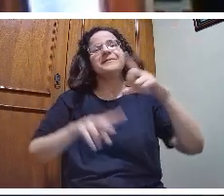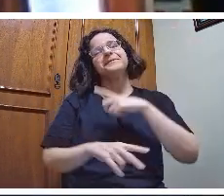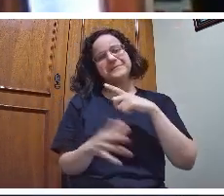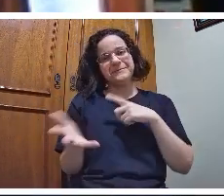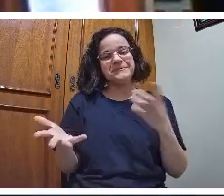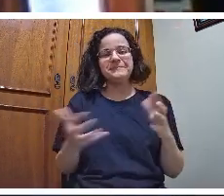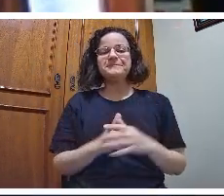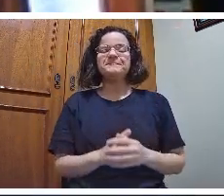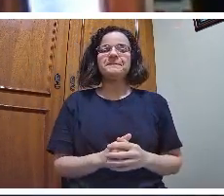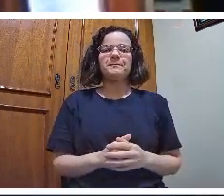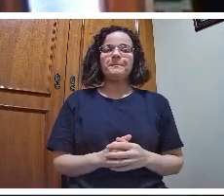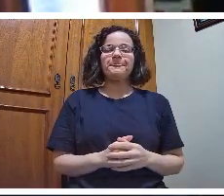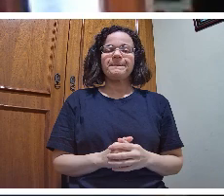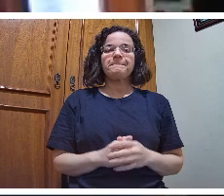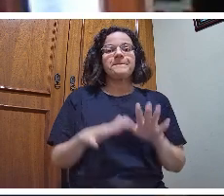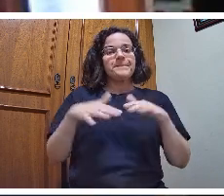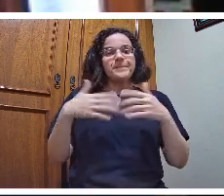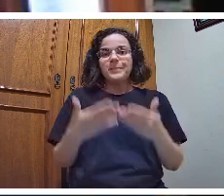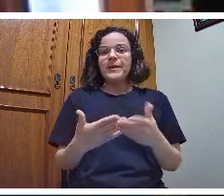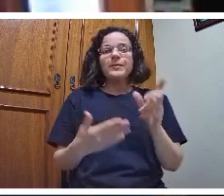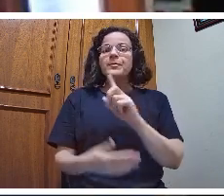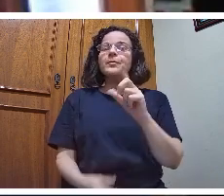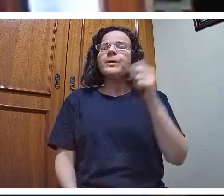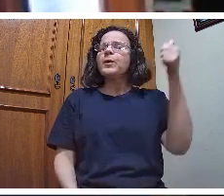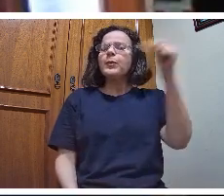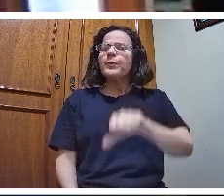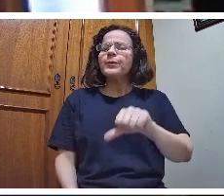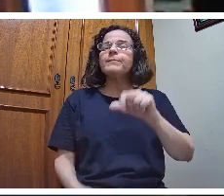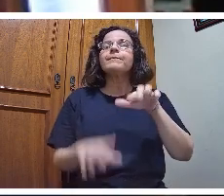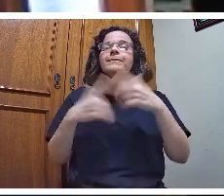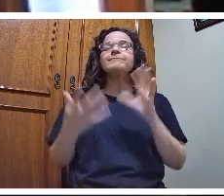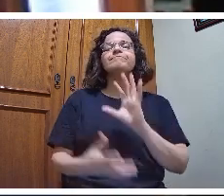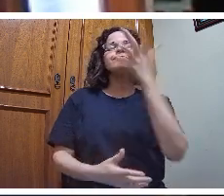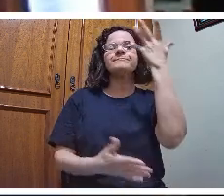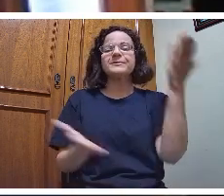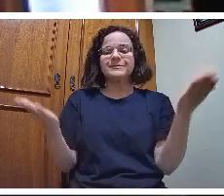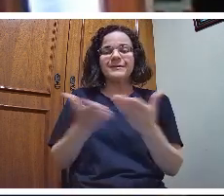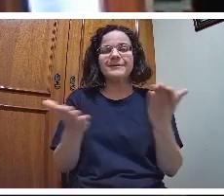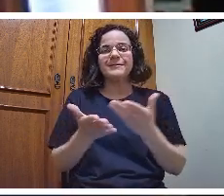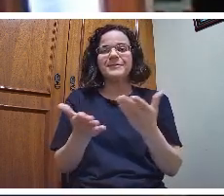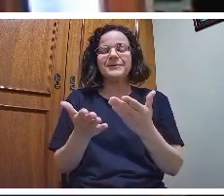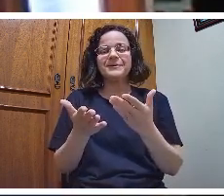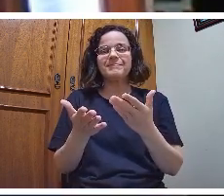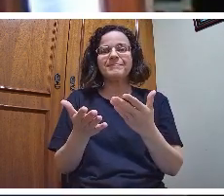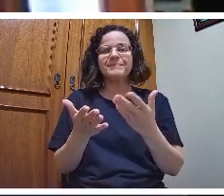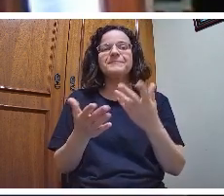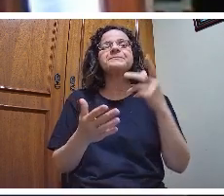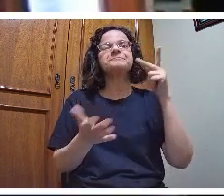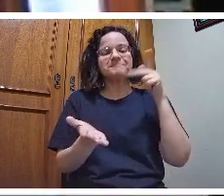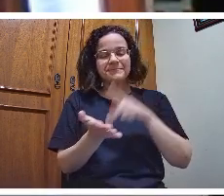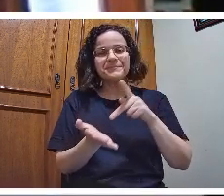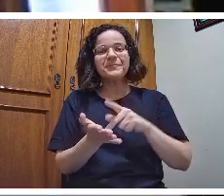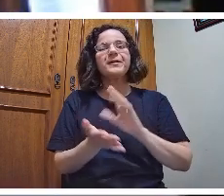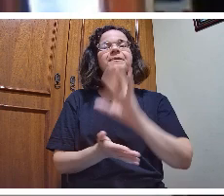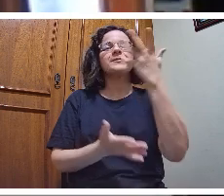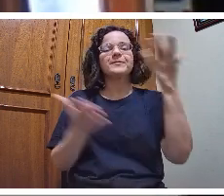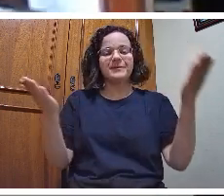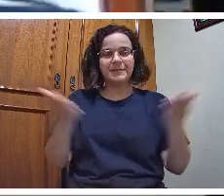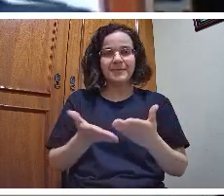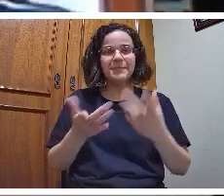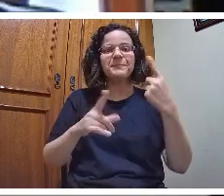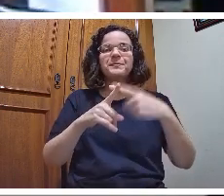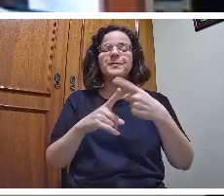Isto não é ruim, é a nova realidade. É a nova perspectiva que nós temos que fazer com que o nosso aluno